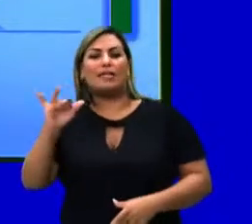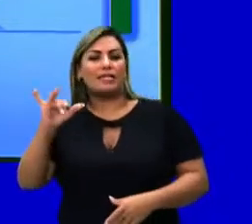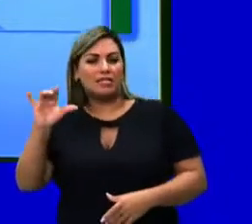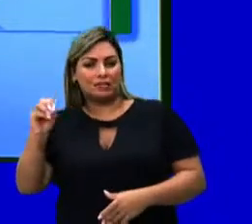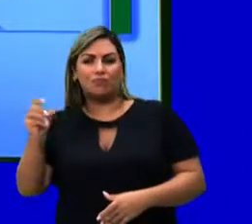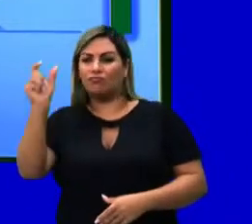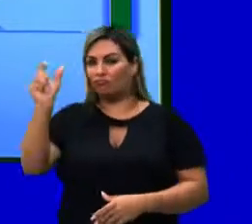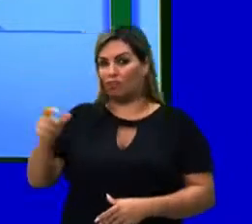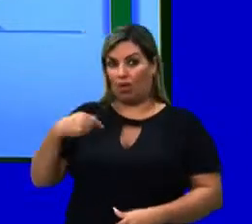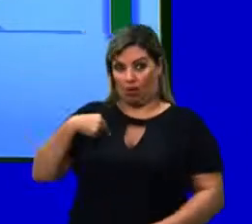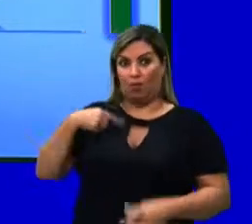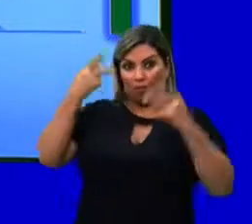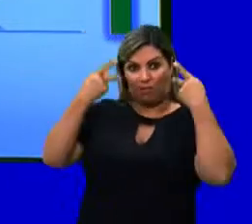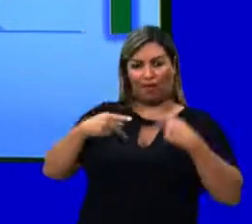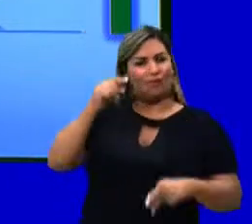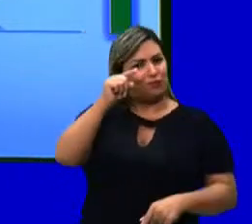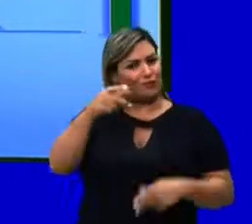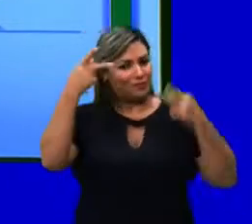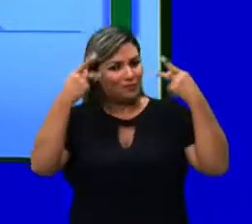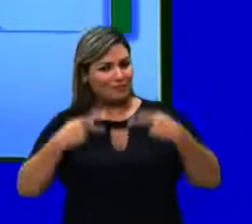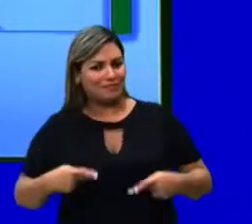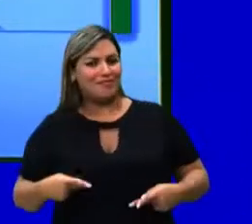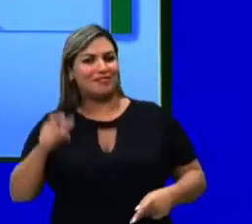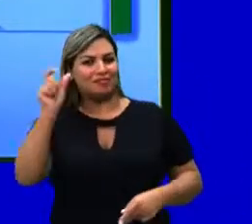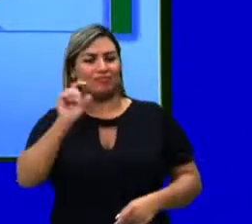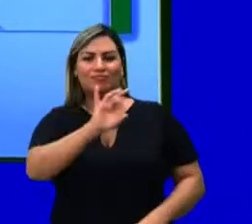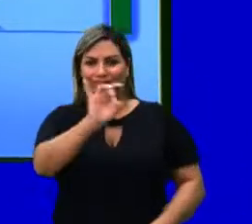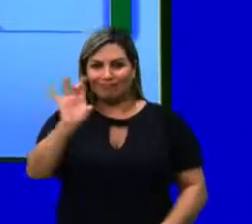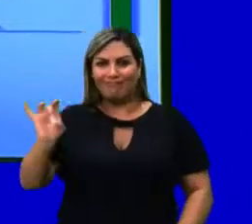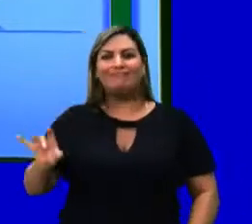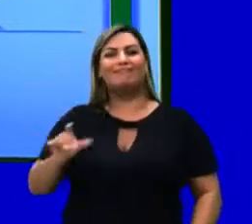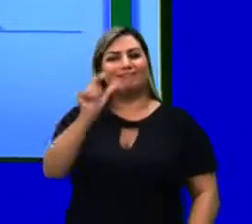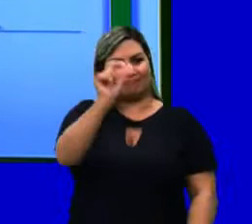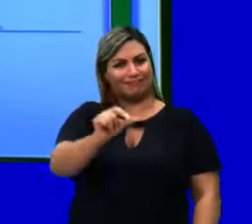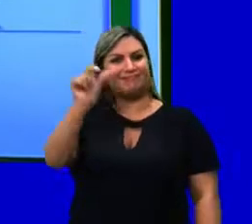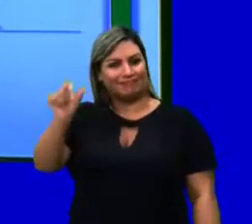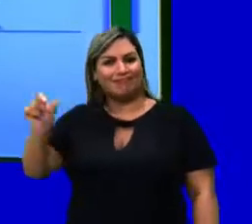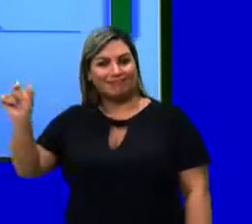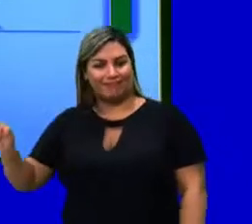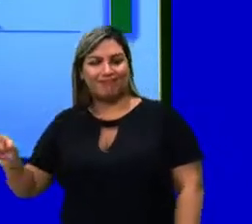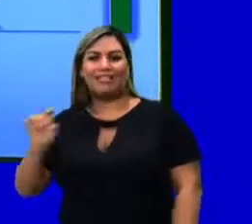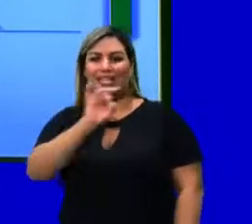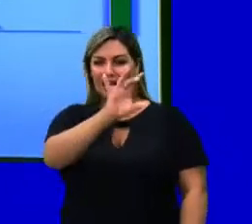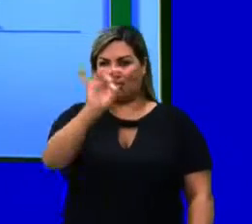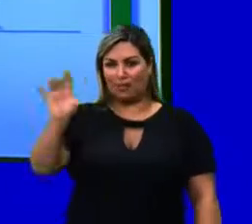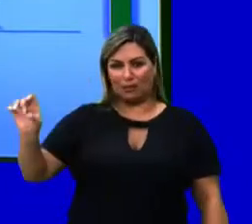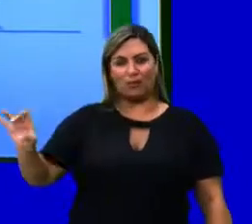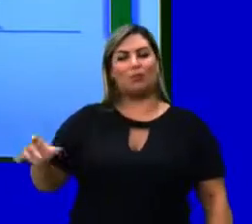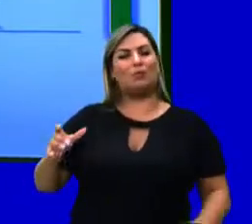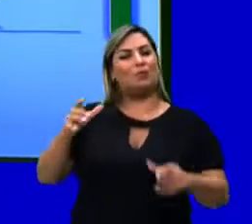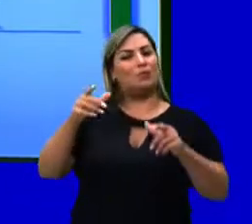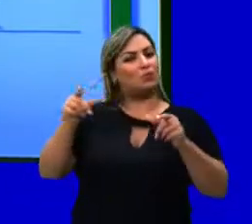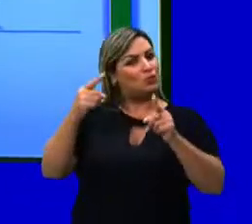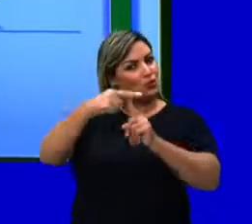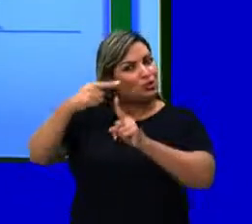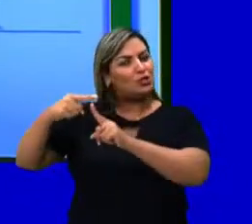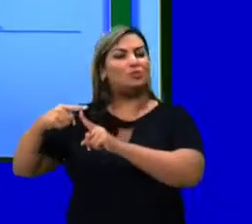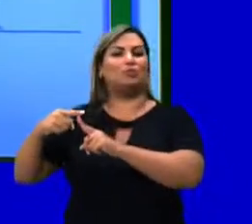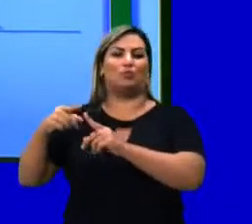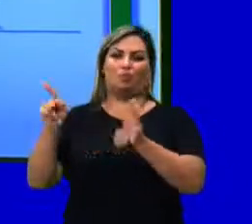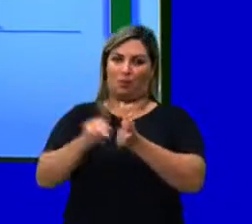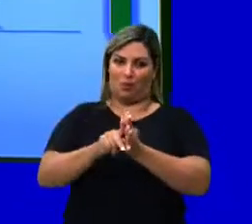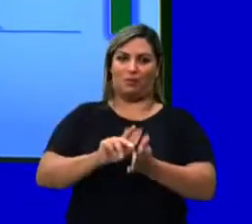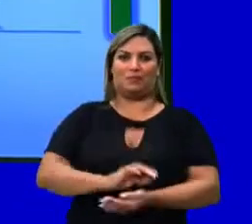Então eu sou um indivíduo, você é um indivíduo, nós somos organismos, somos indivíduos de uma determinada espécie.